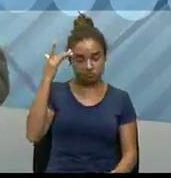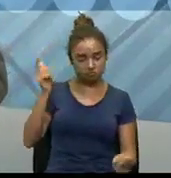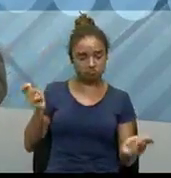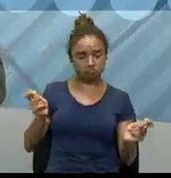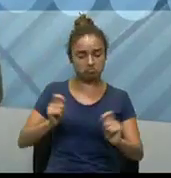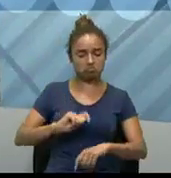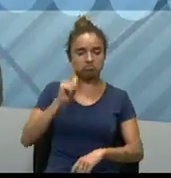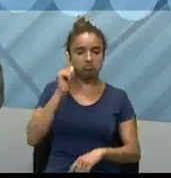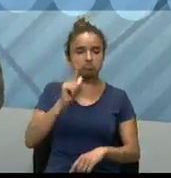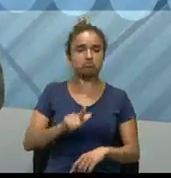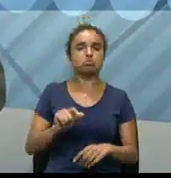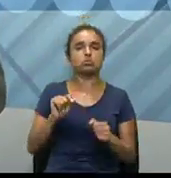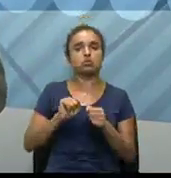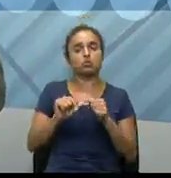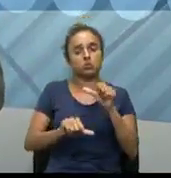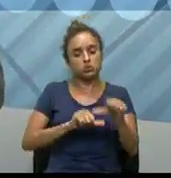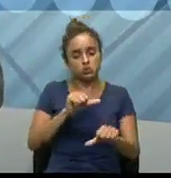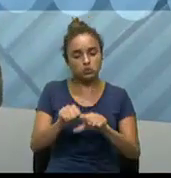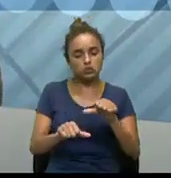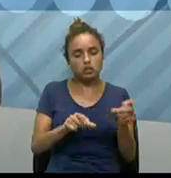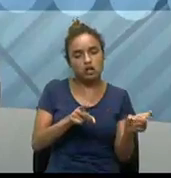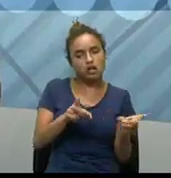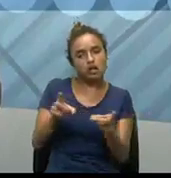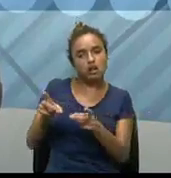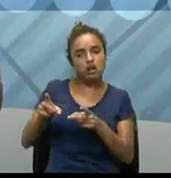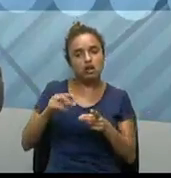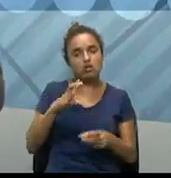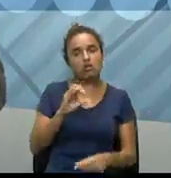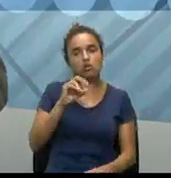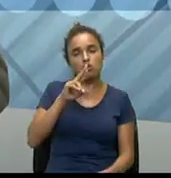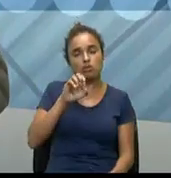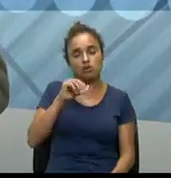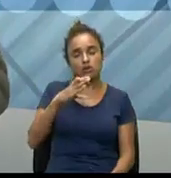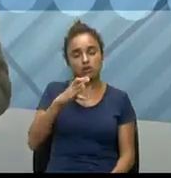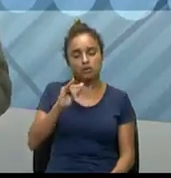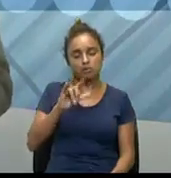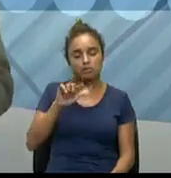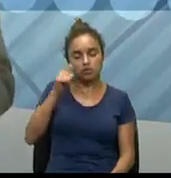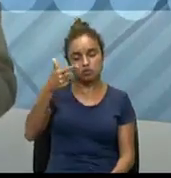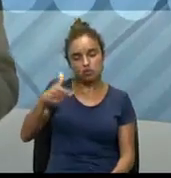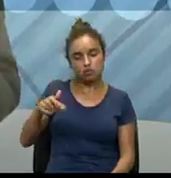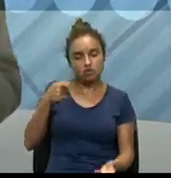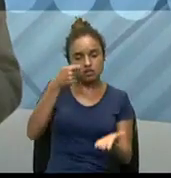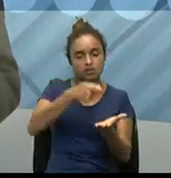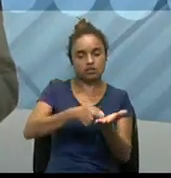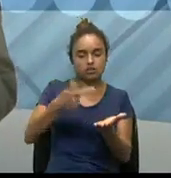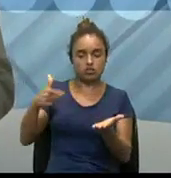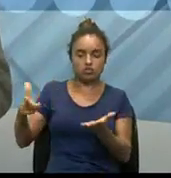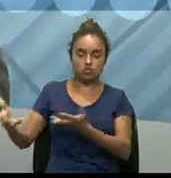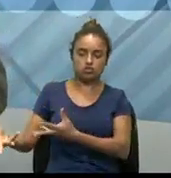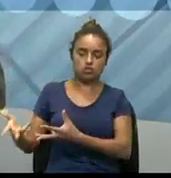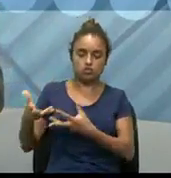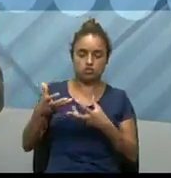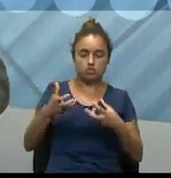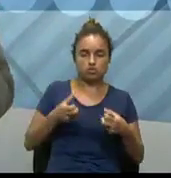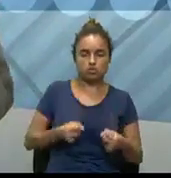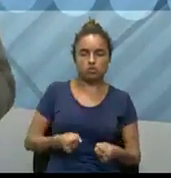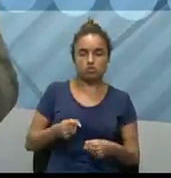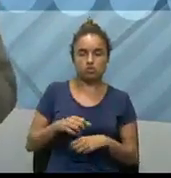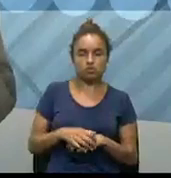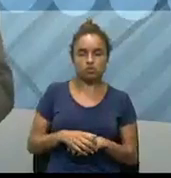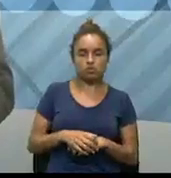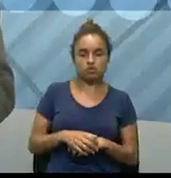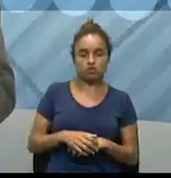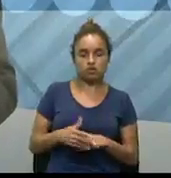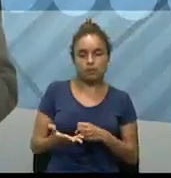dispostas, né, então, a fazer uma troca comercial, né, um vai pagar e a outra vai receber, correto? Então,